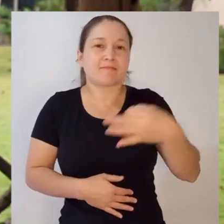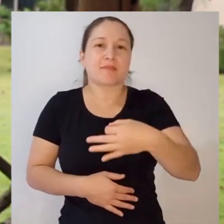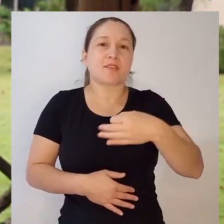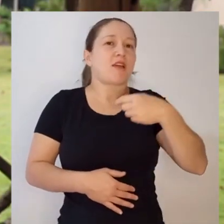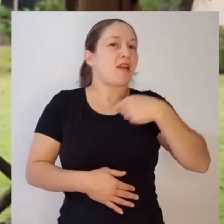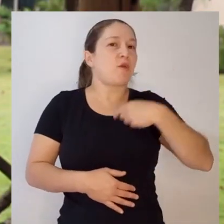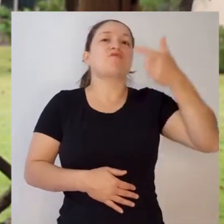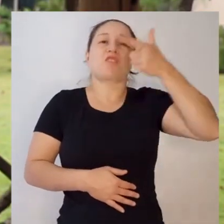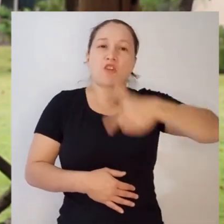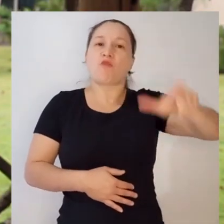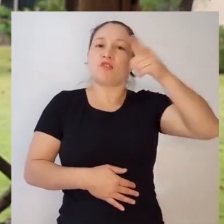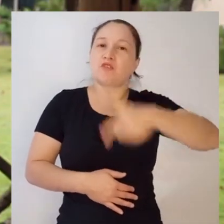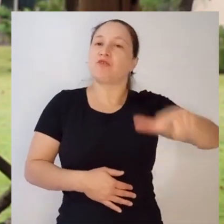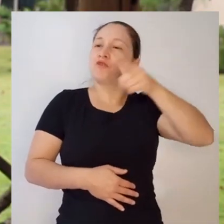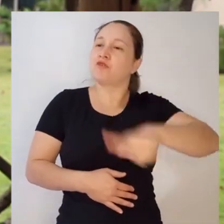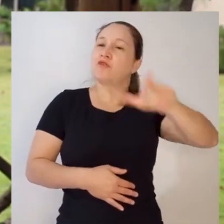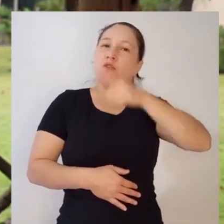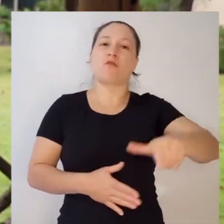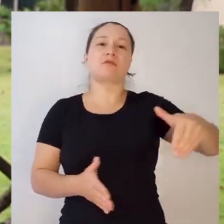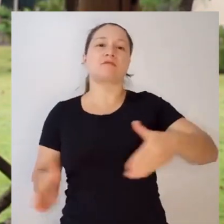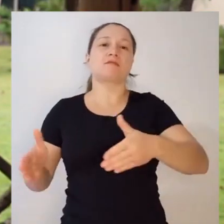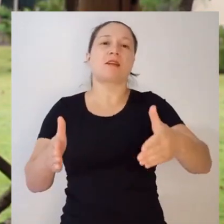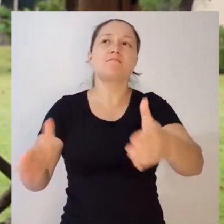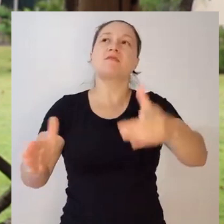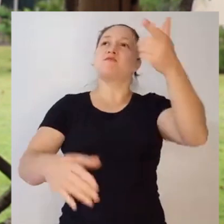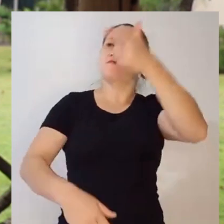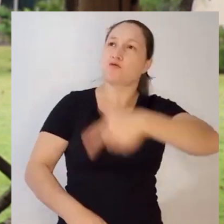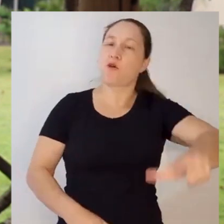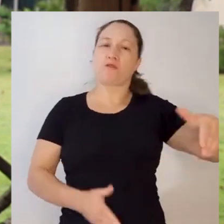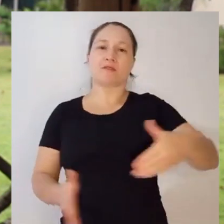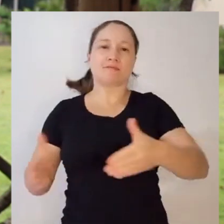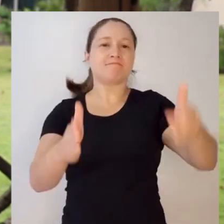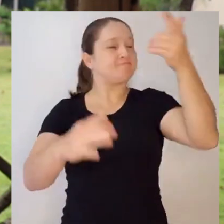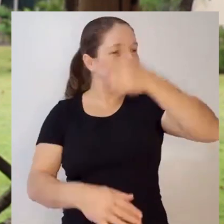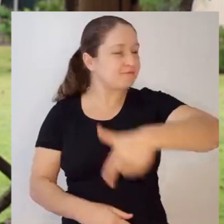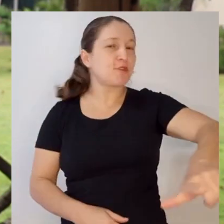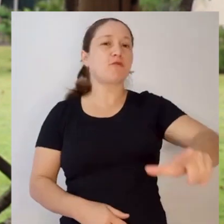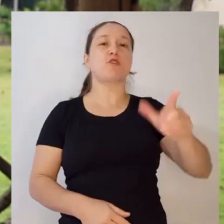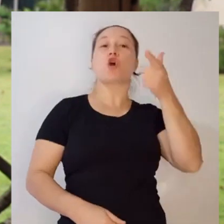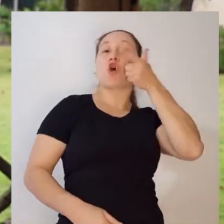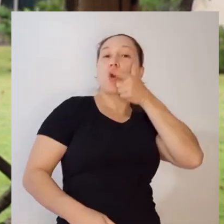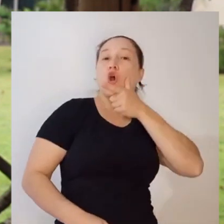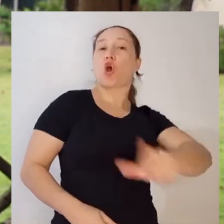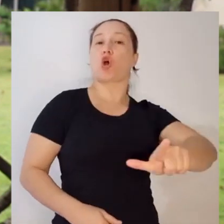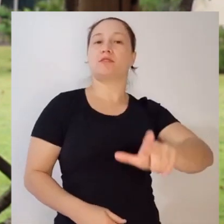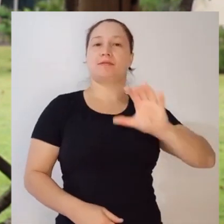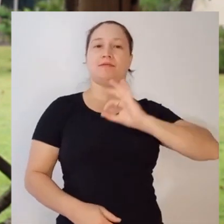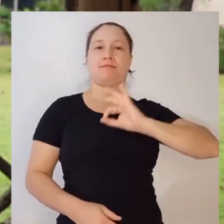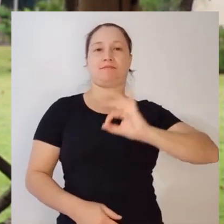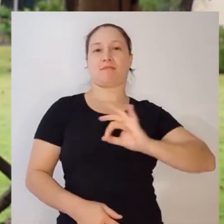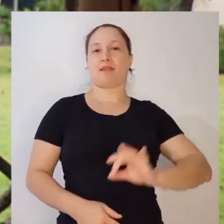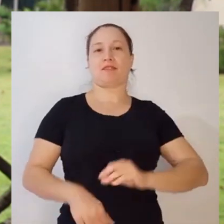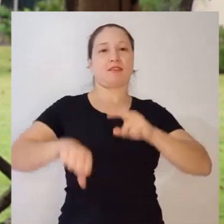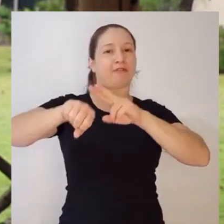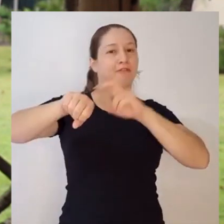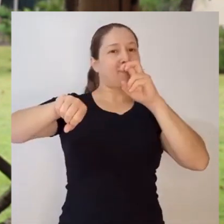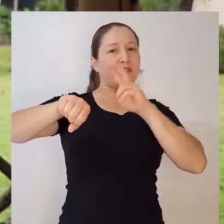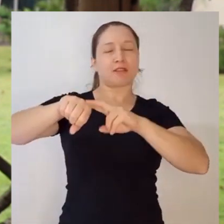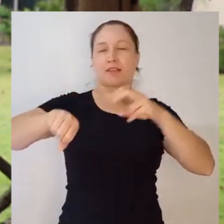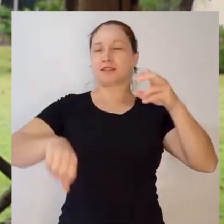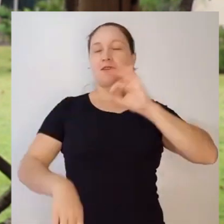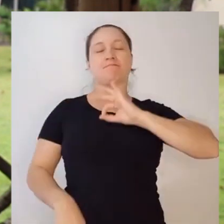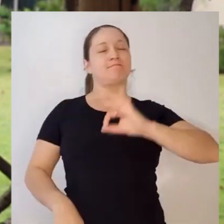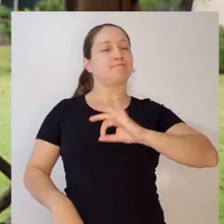esse caminho de novo muitas e muitas vezes, se necessário, para ser de fato padre. Vale muito a pena. A vocação